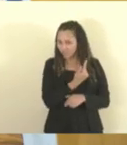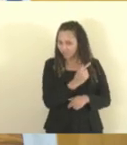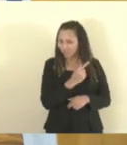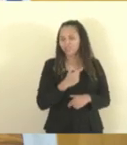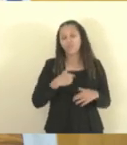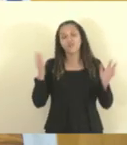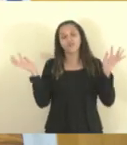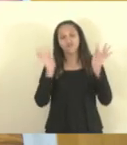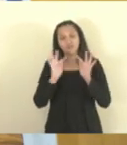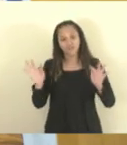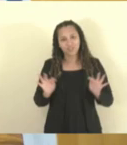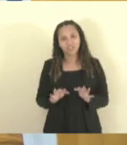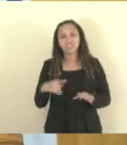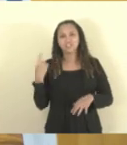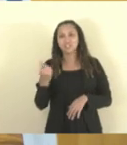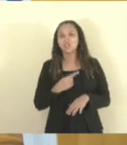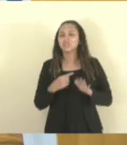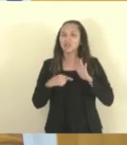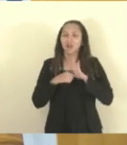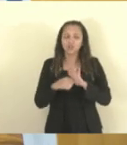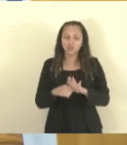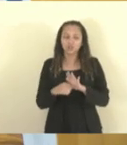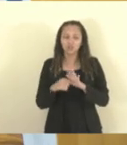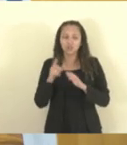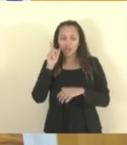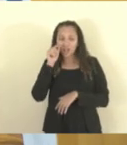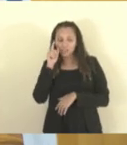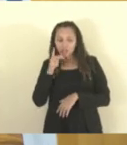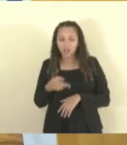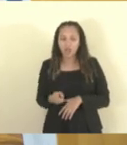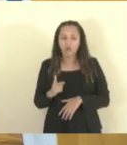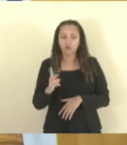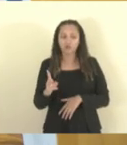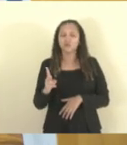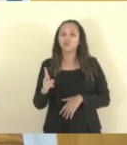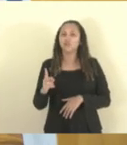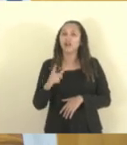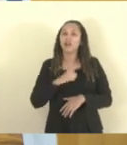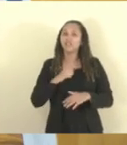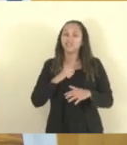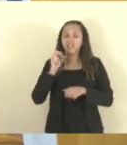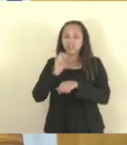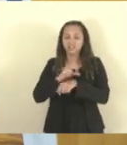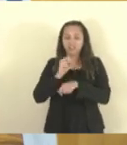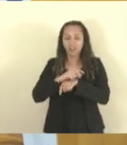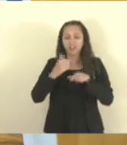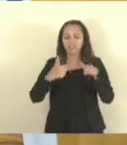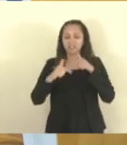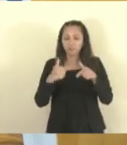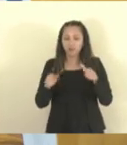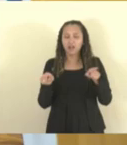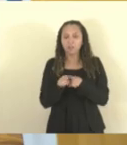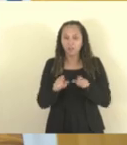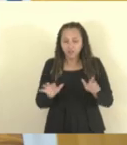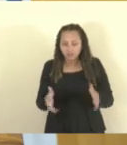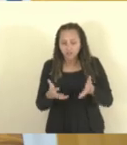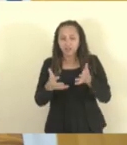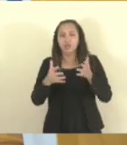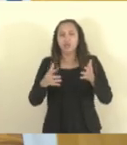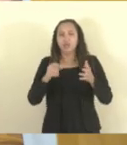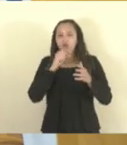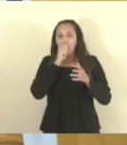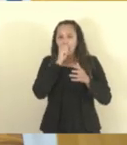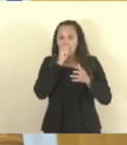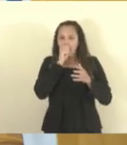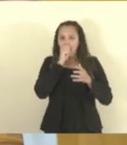na Ilha Baez, que nós estamos aqui ajudando o comércio a continuar gerando emprego, gerando renda, fomentando e não quebrando, como vê, tive